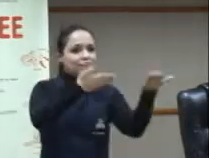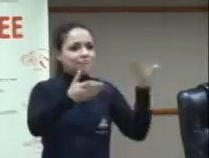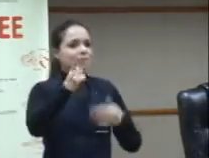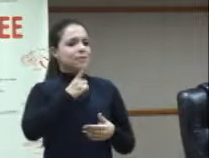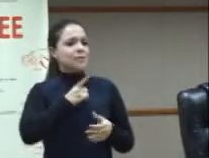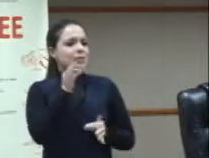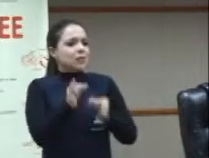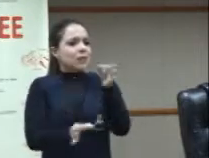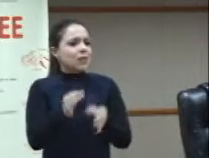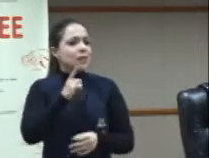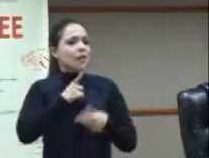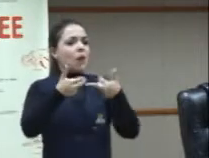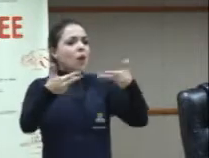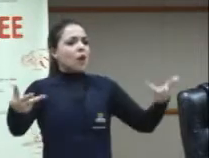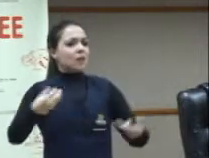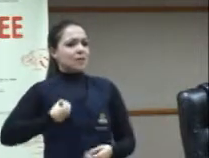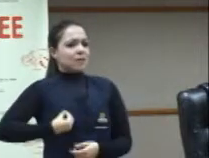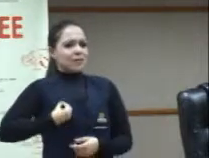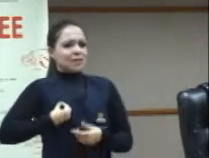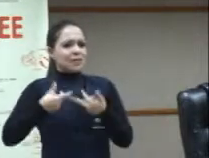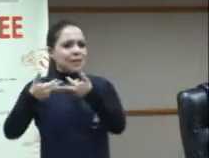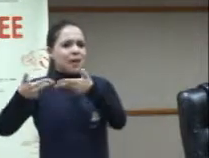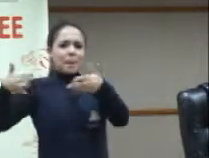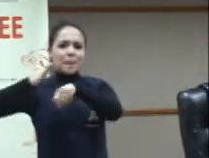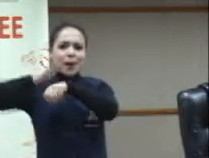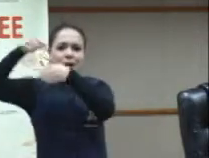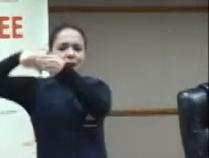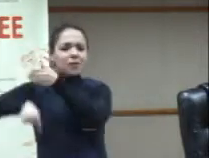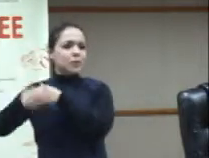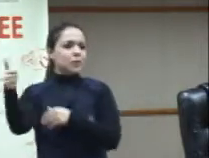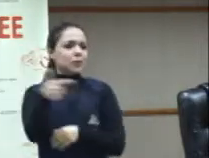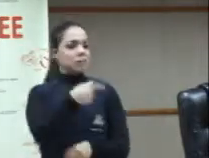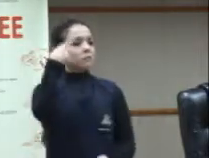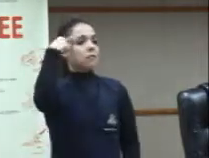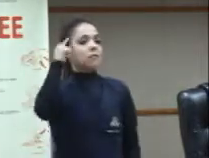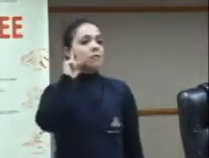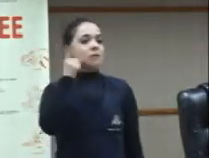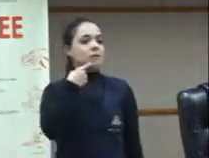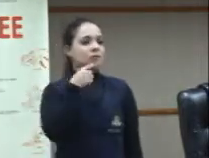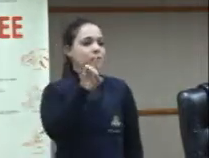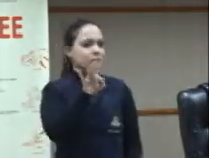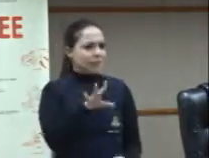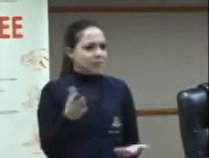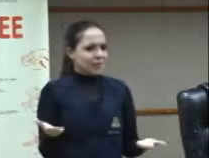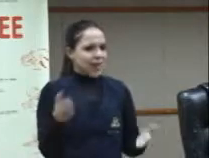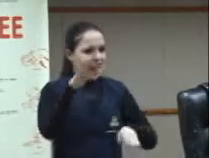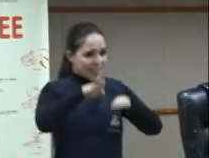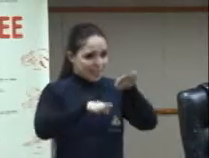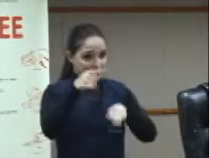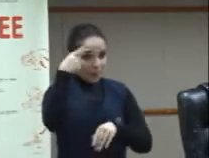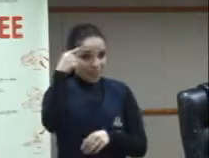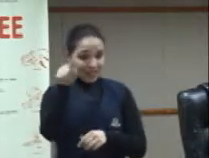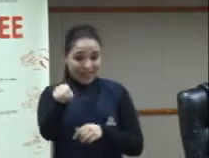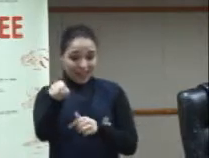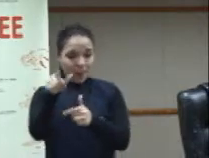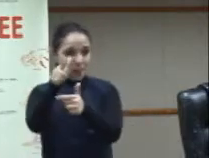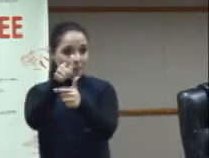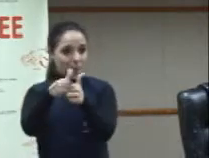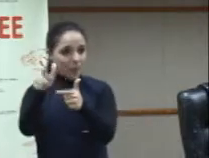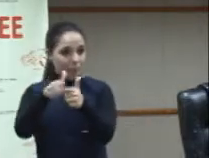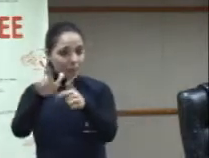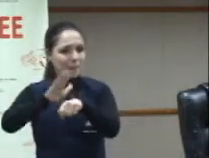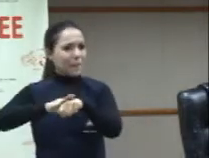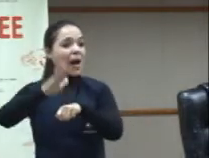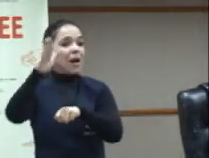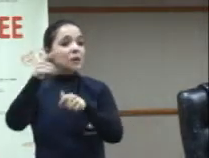judiciários, etc. Que são muito mais complexos do que a sua surdez. Na verdade, às vezes, o problema dele é